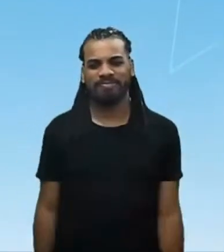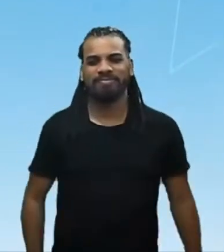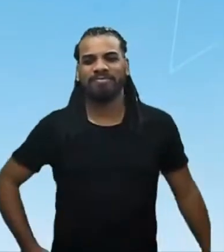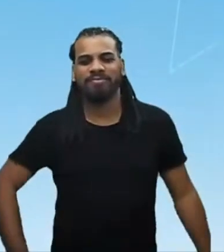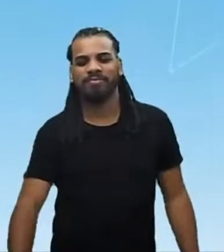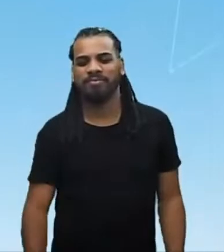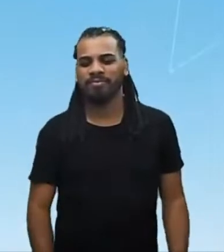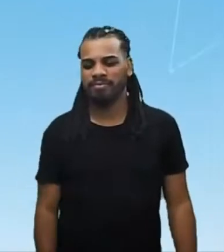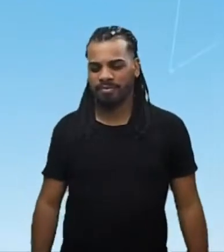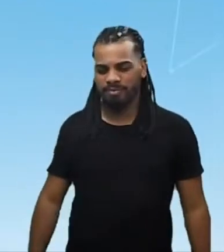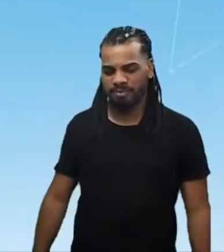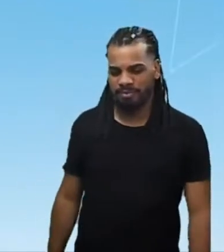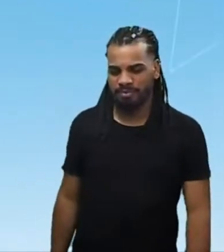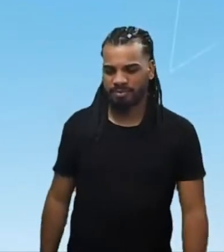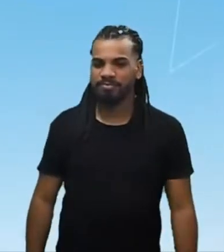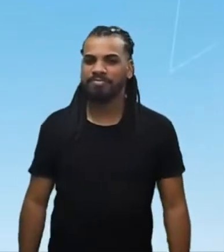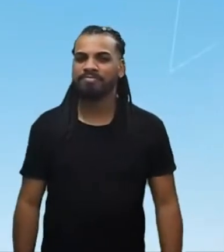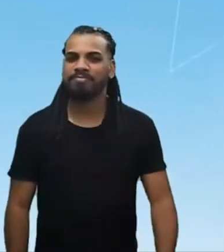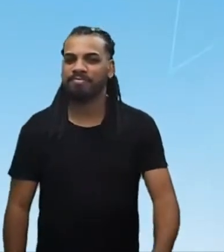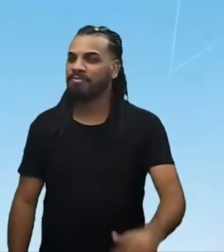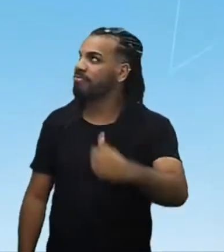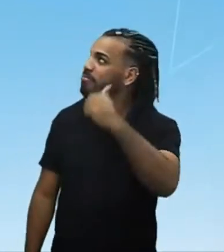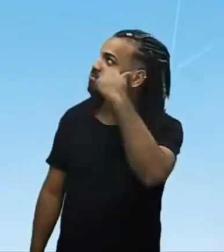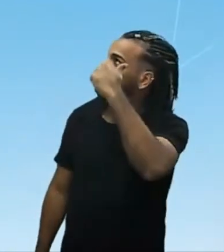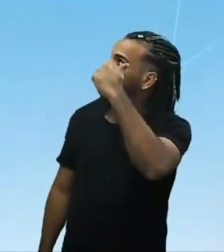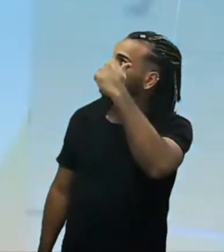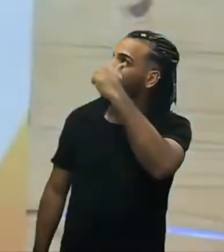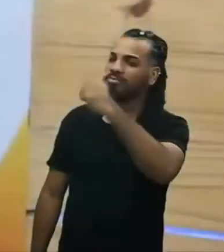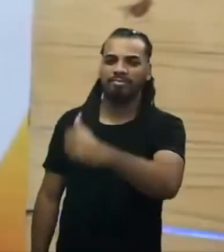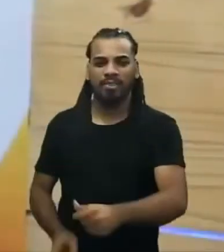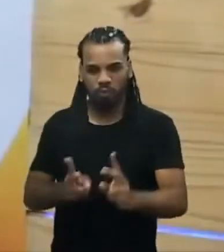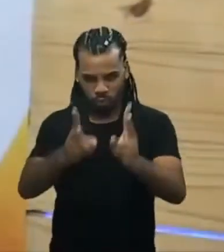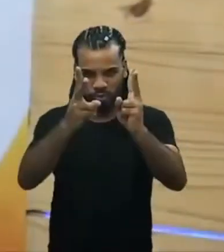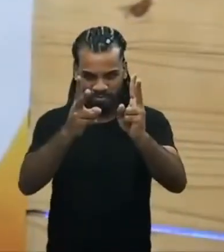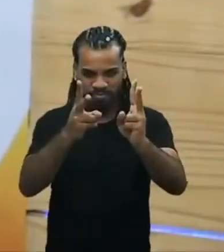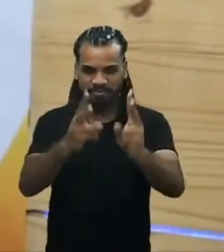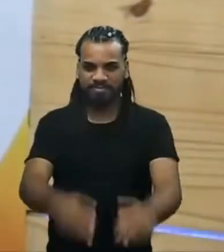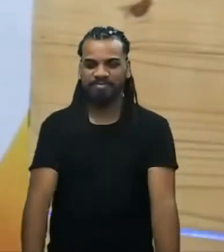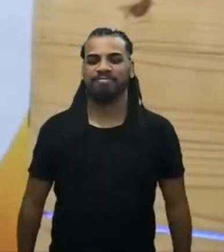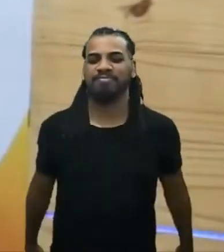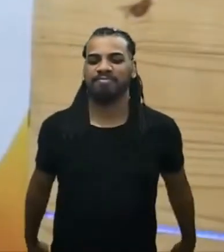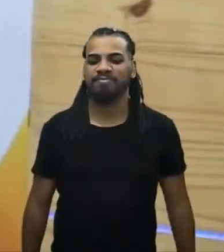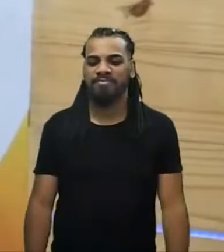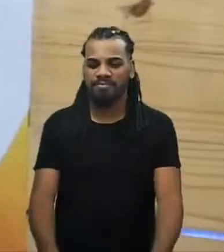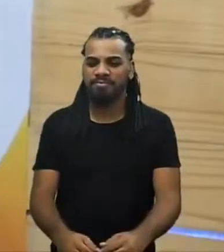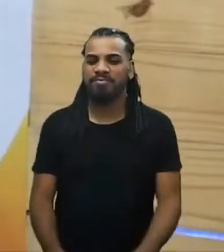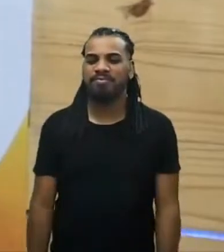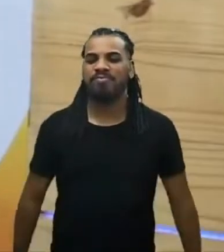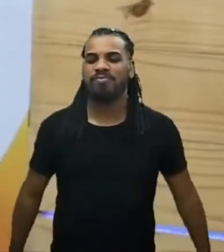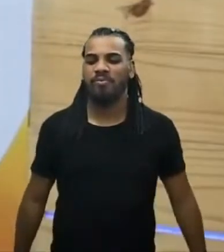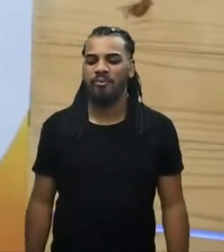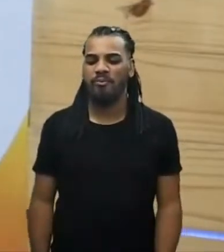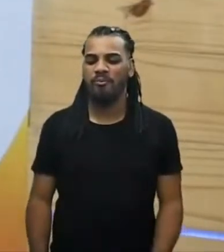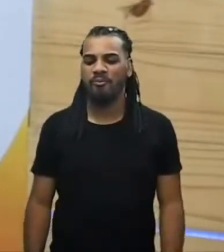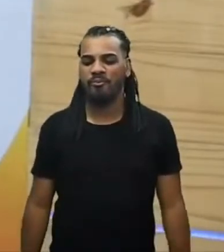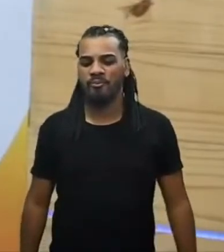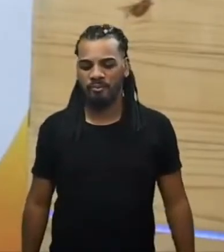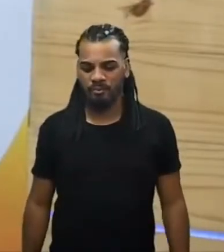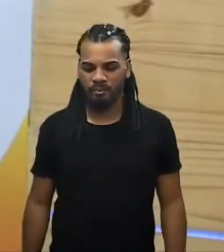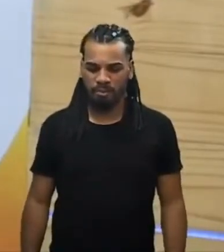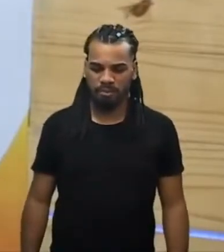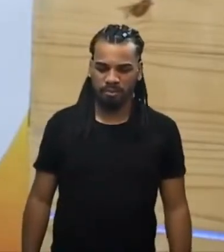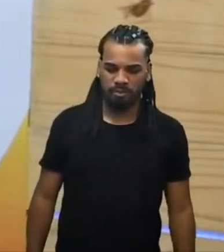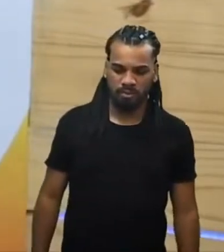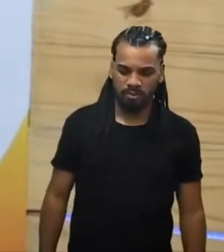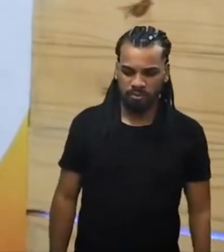Tranquilo? E aí, Danley? Vamos seguir? Vamos continuar subindo os Andes? Show! Então,